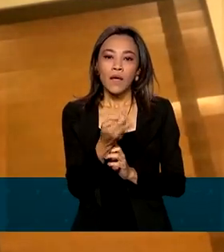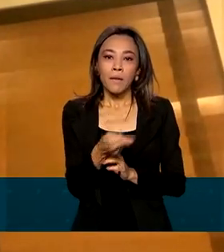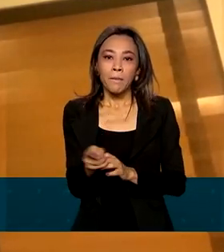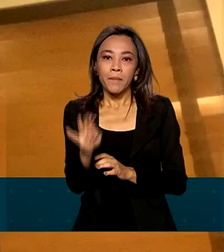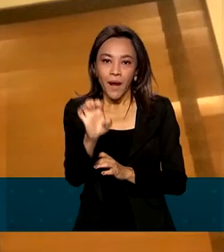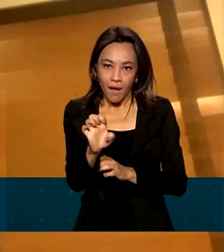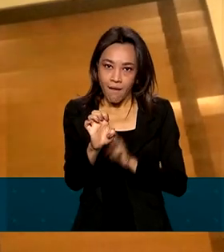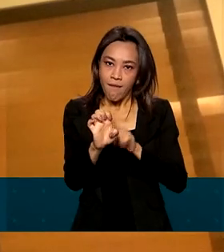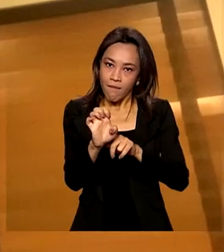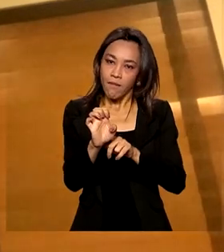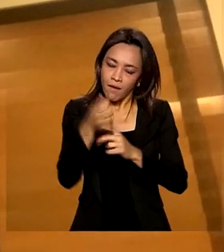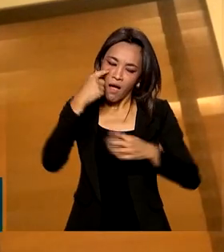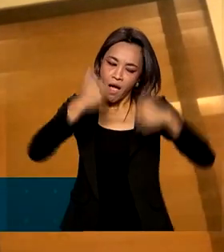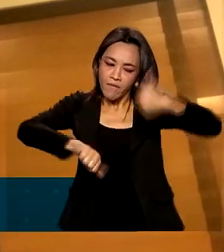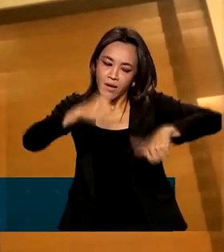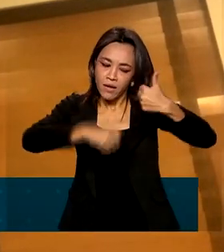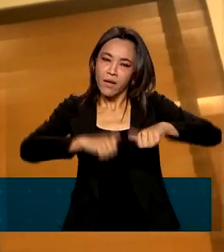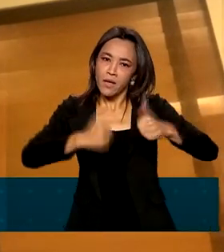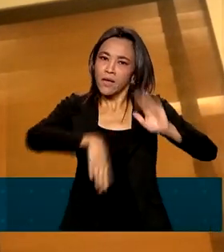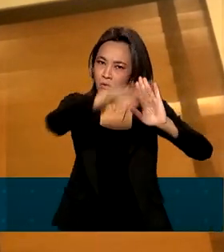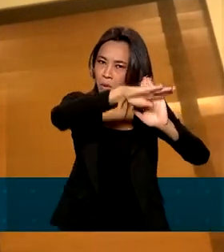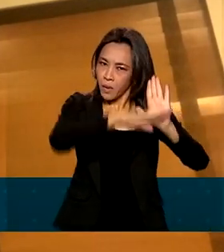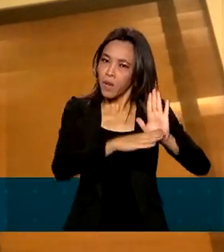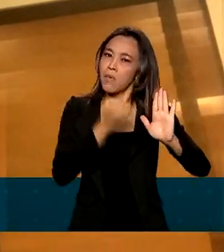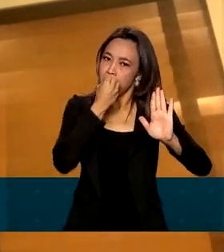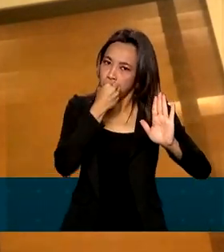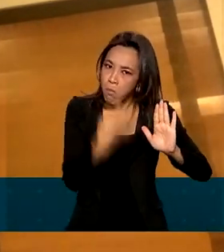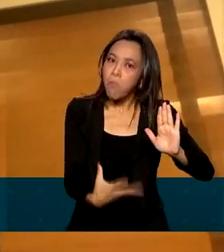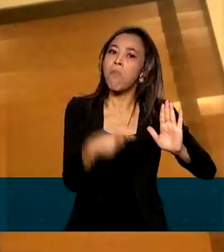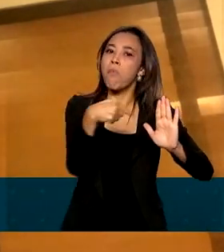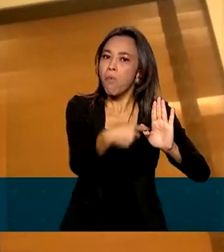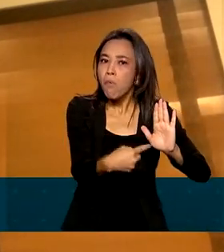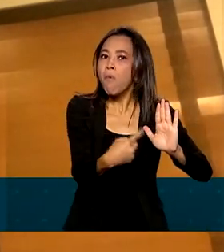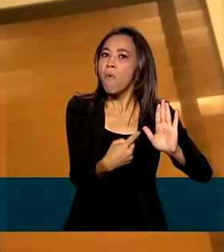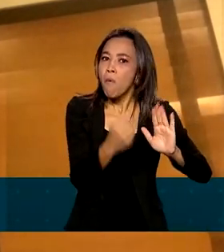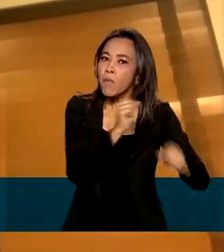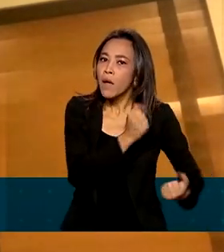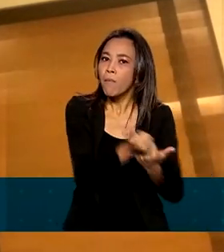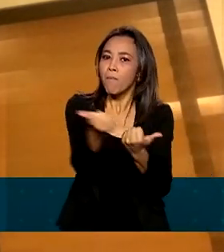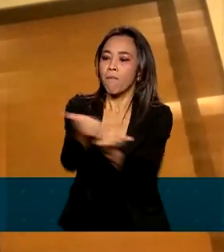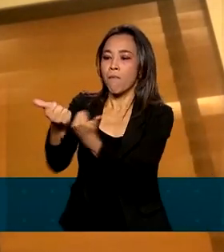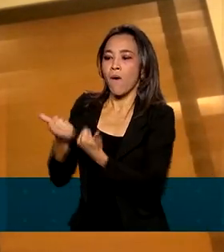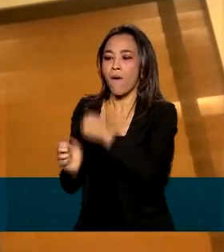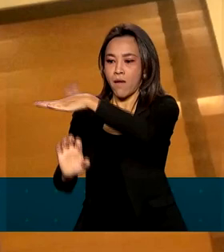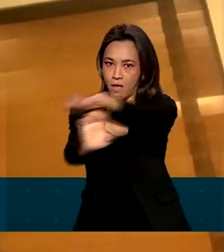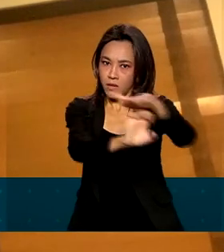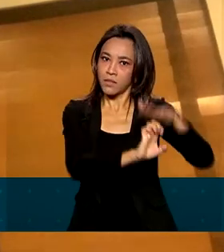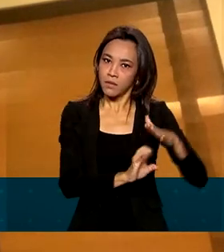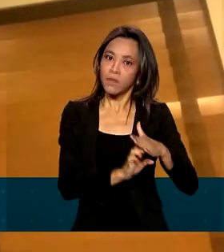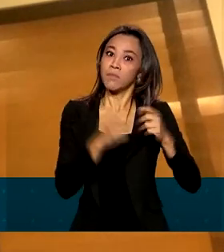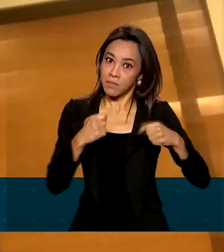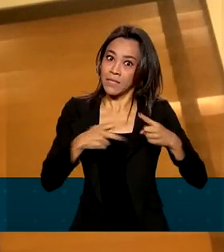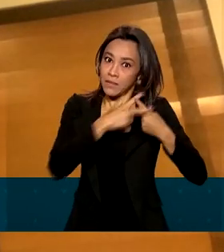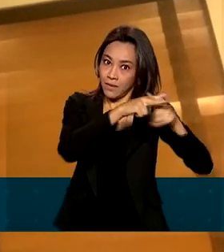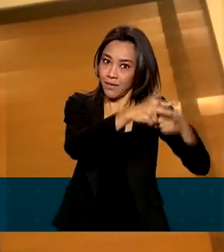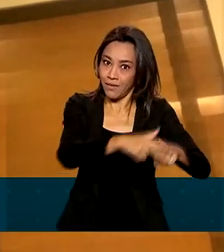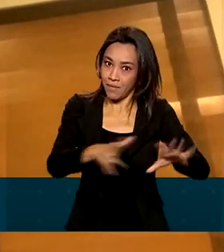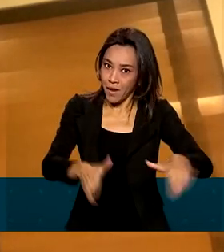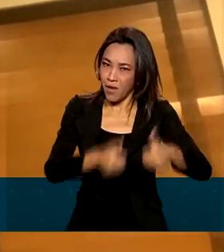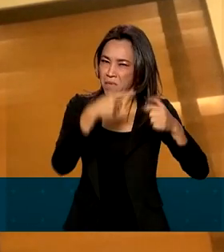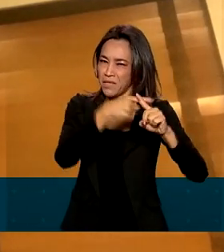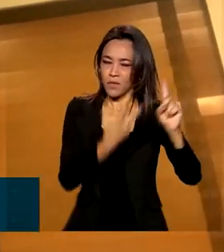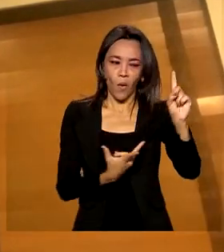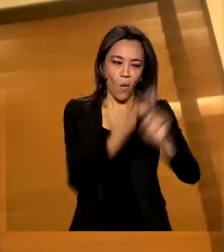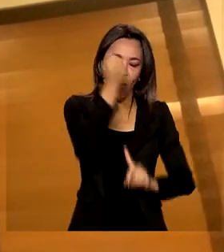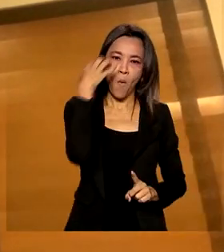política adequada de crédito para as pequenas empresas. Tem que haver melhoria, sim, sempre tem que haver, mas é uma grande conquista para